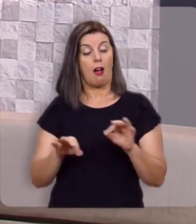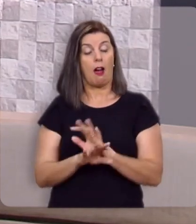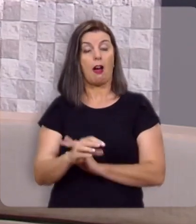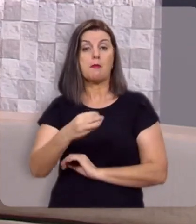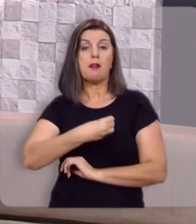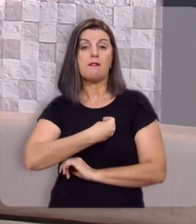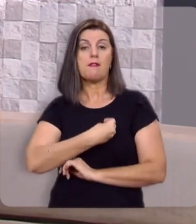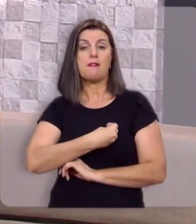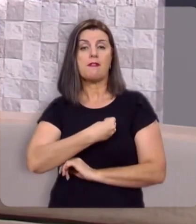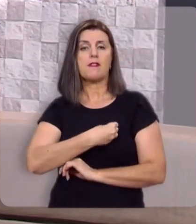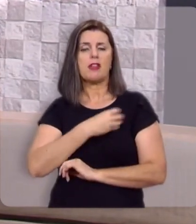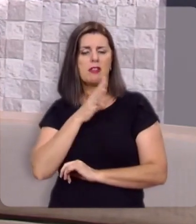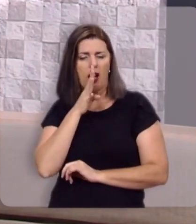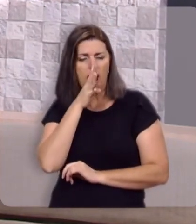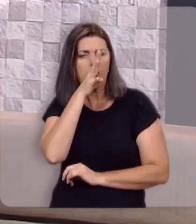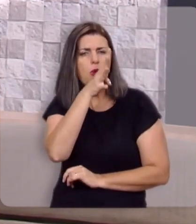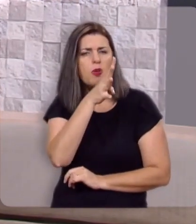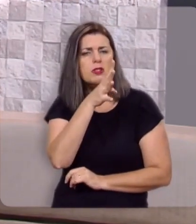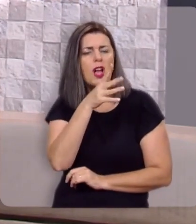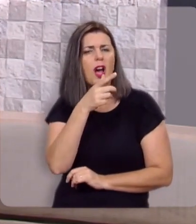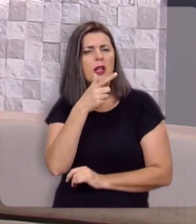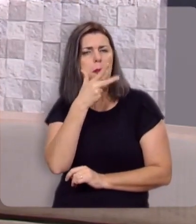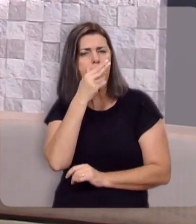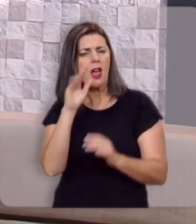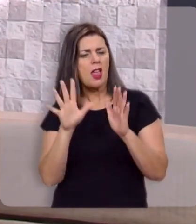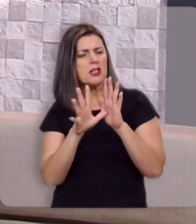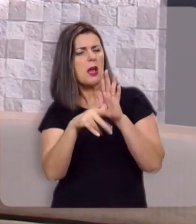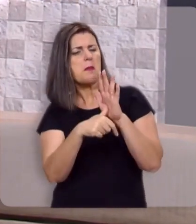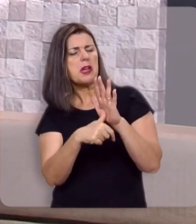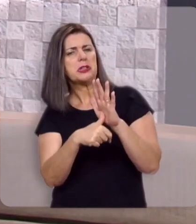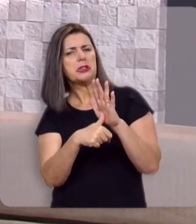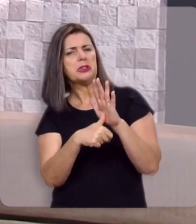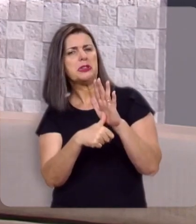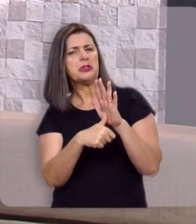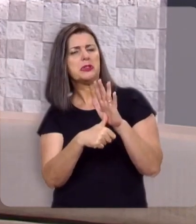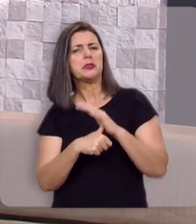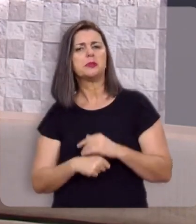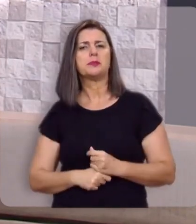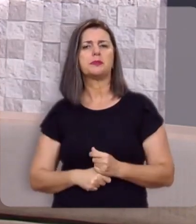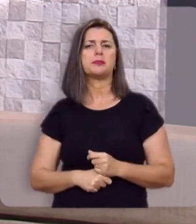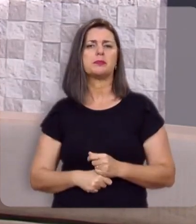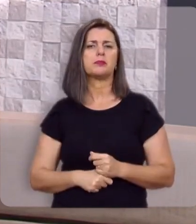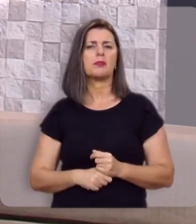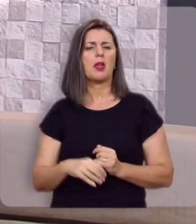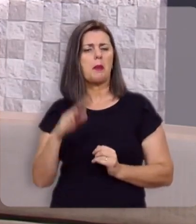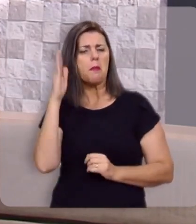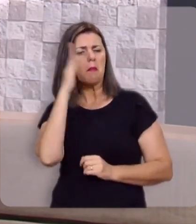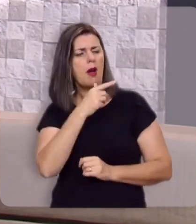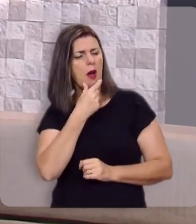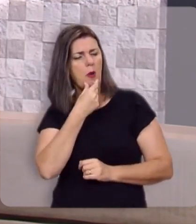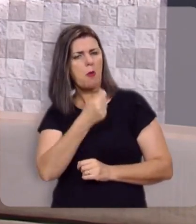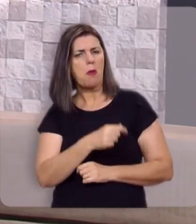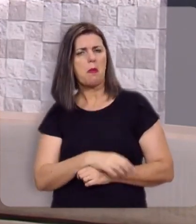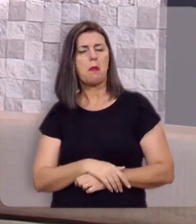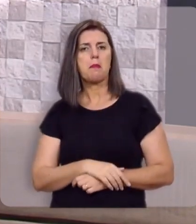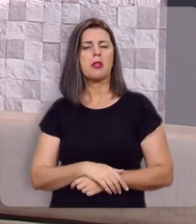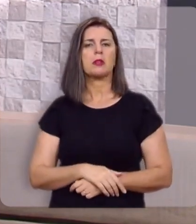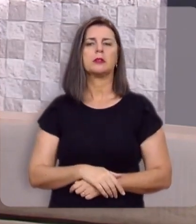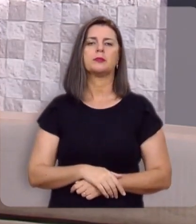Ele foi acusado de ser um bandido, um criminoso, um malfeitor.